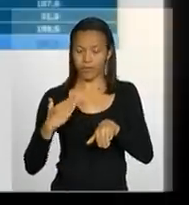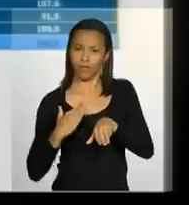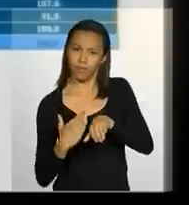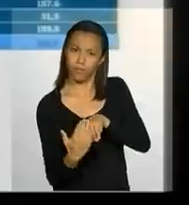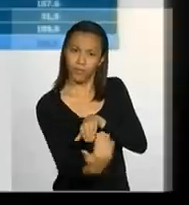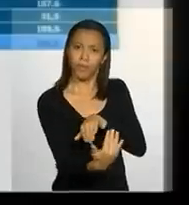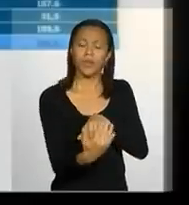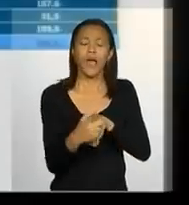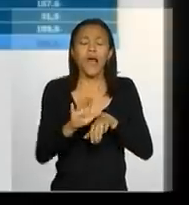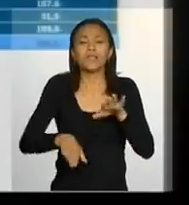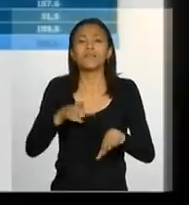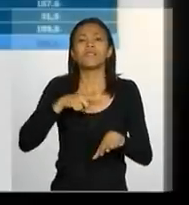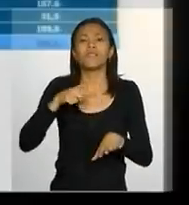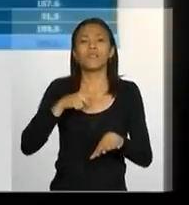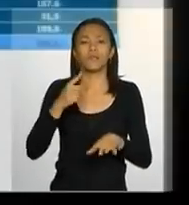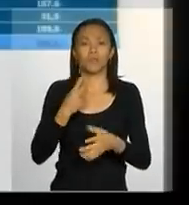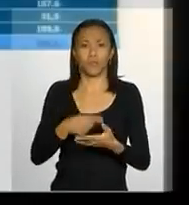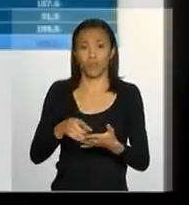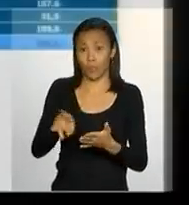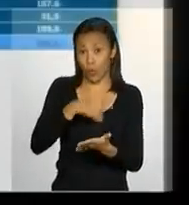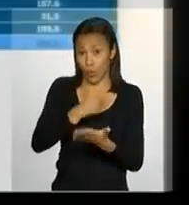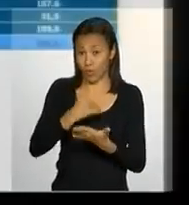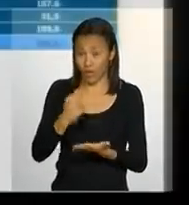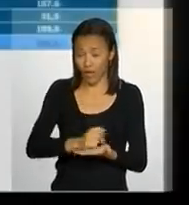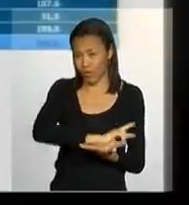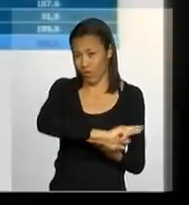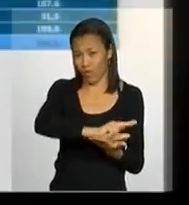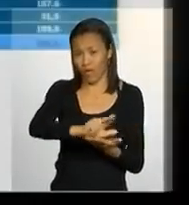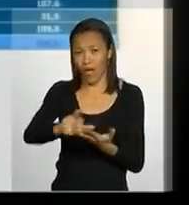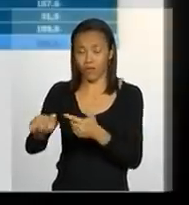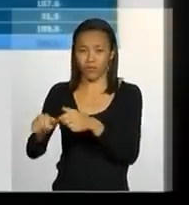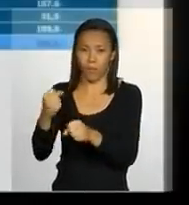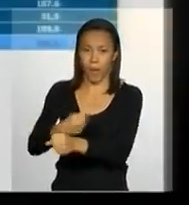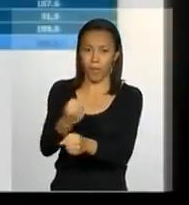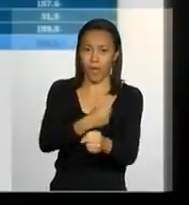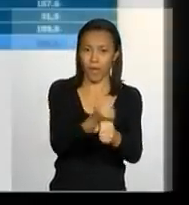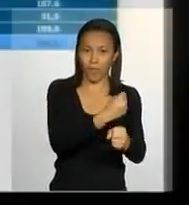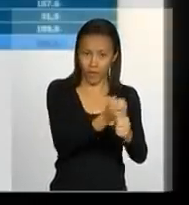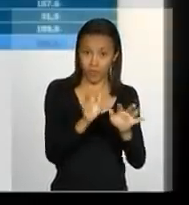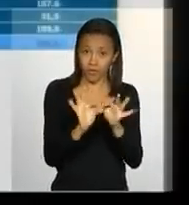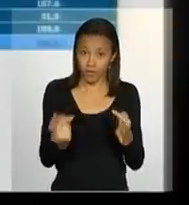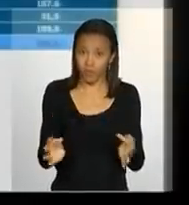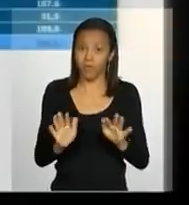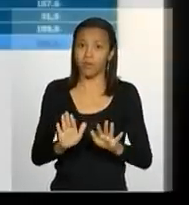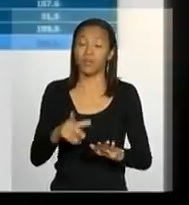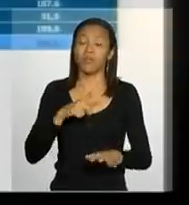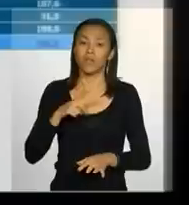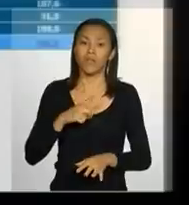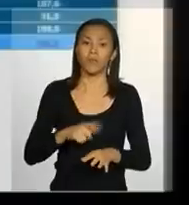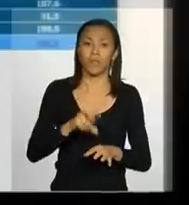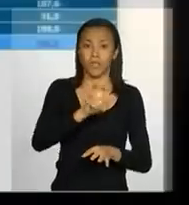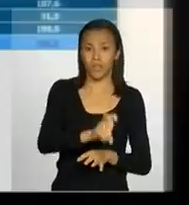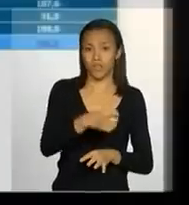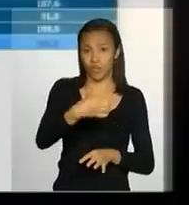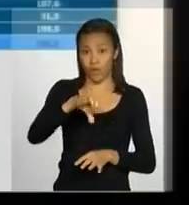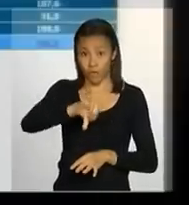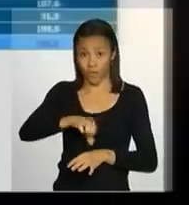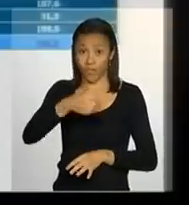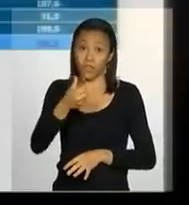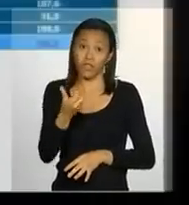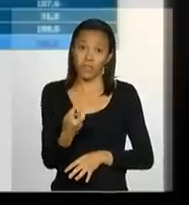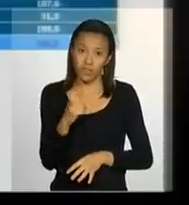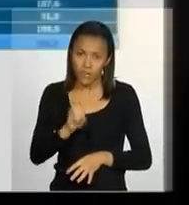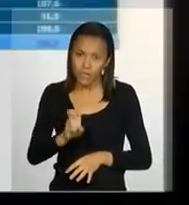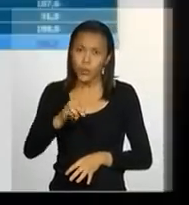às vezes, nós temos um contrato com várias obras pequenas, mas temos aí já 595 milhões